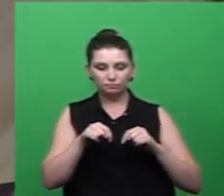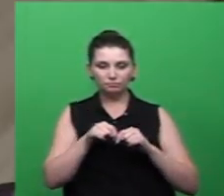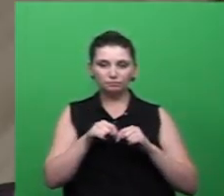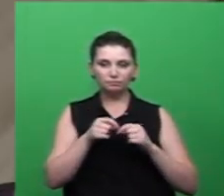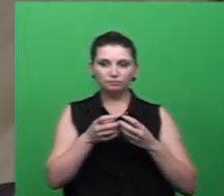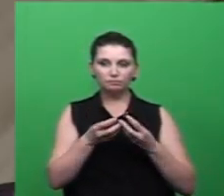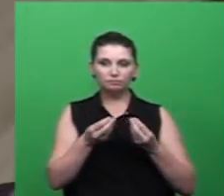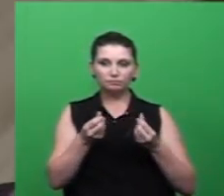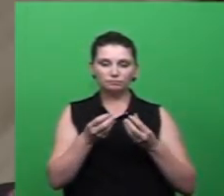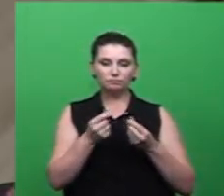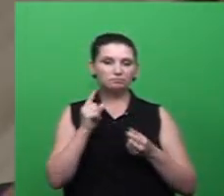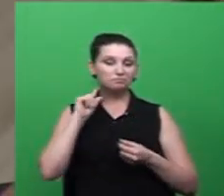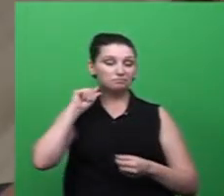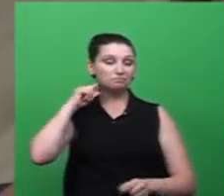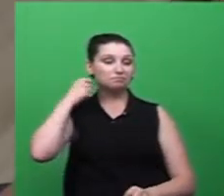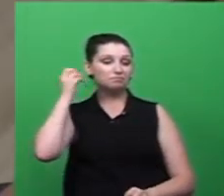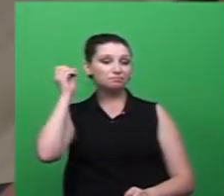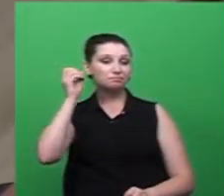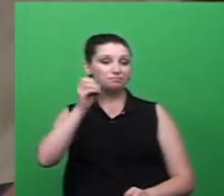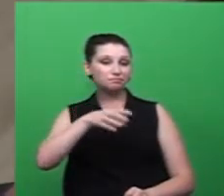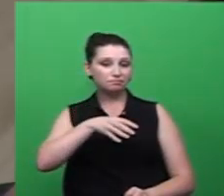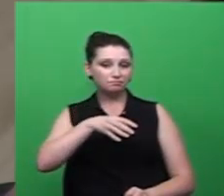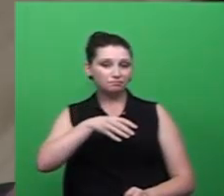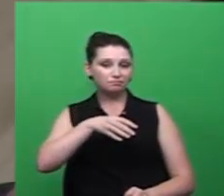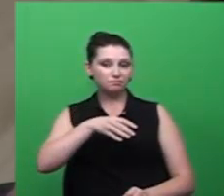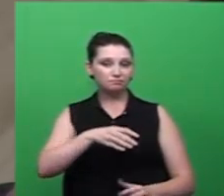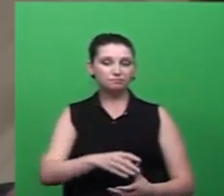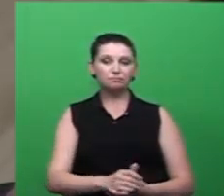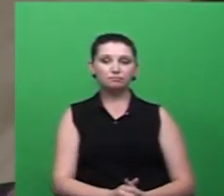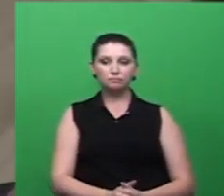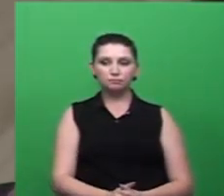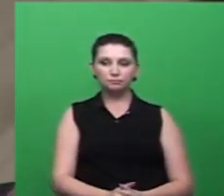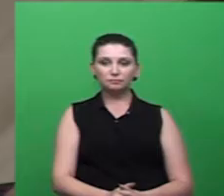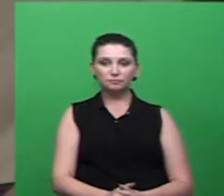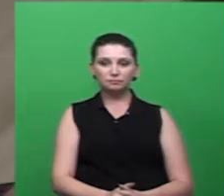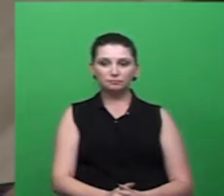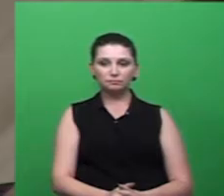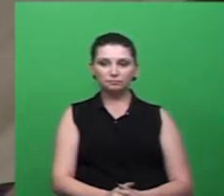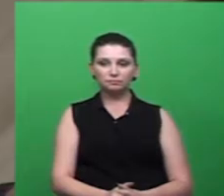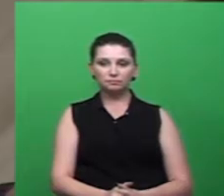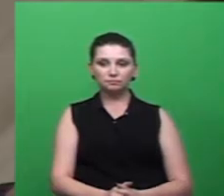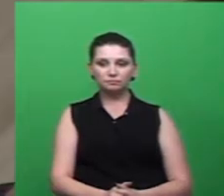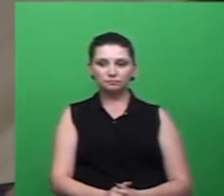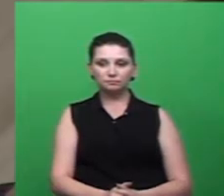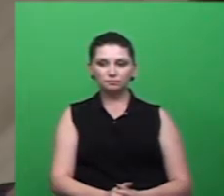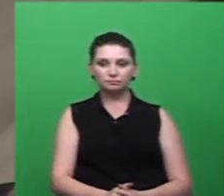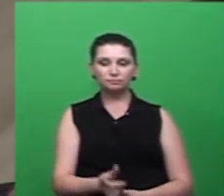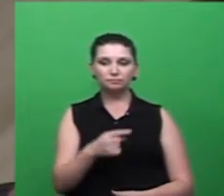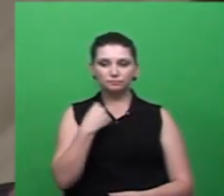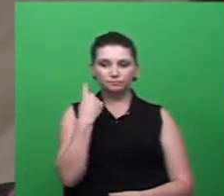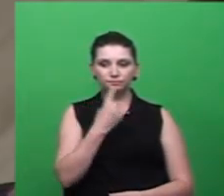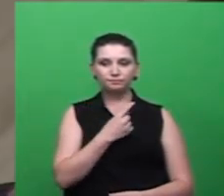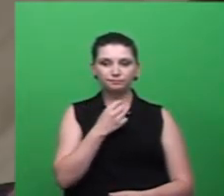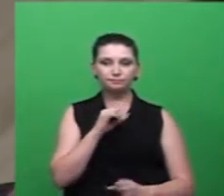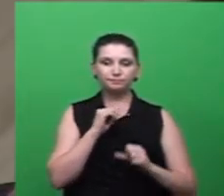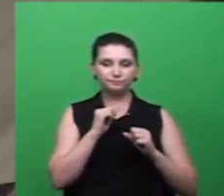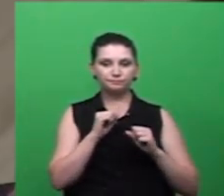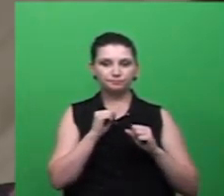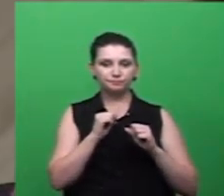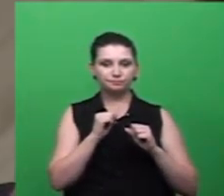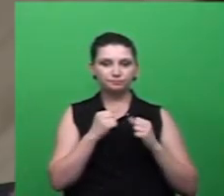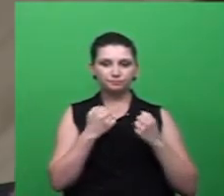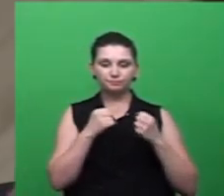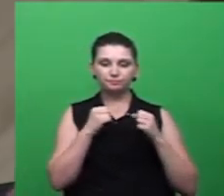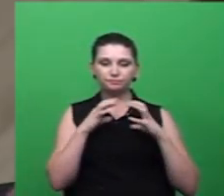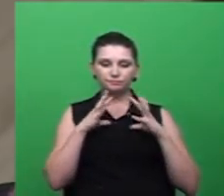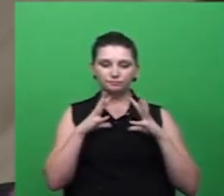fácil jogar o lixo ali, do que dar o descarte correto. E, com isso, para que nós possamos fazer essas